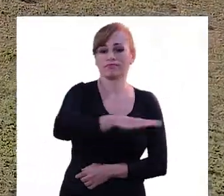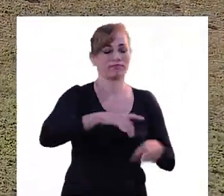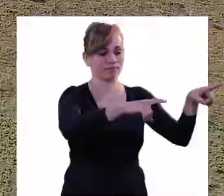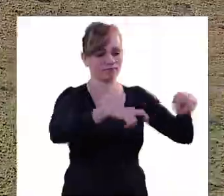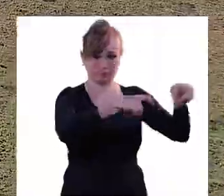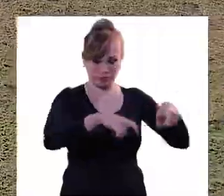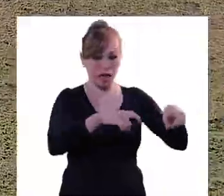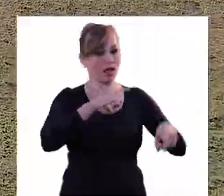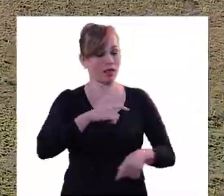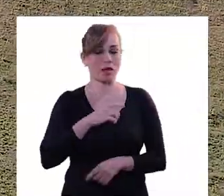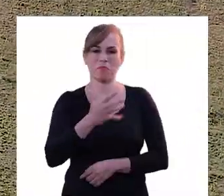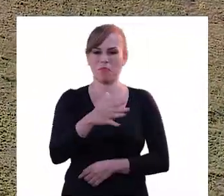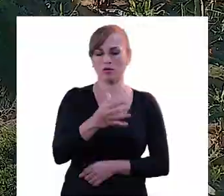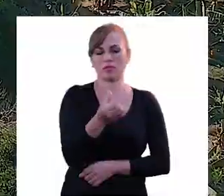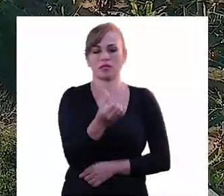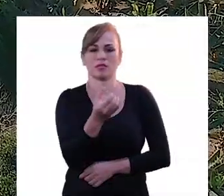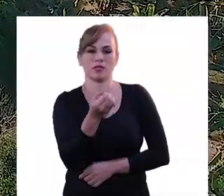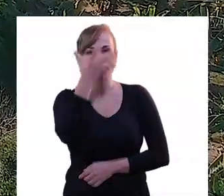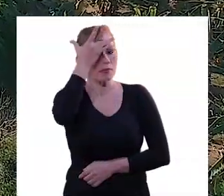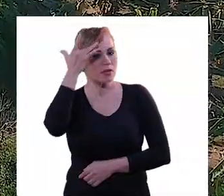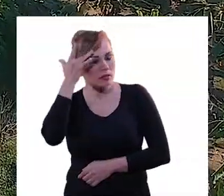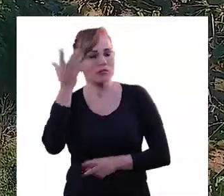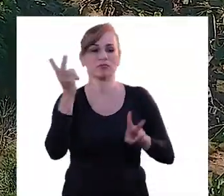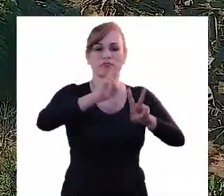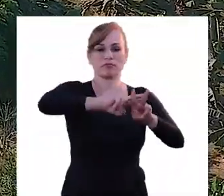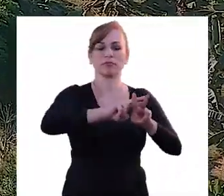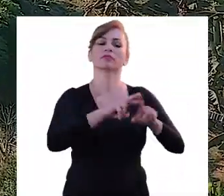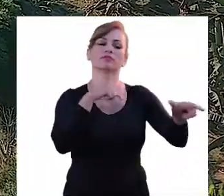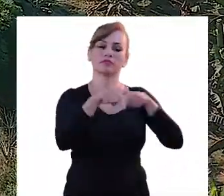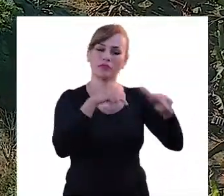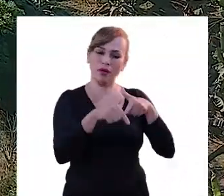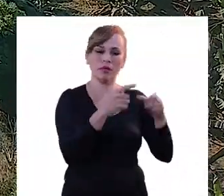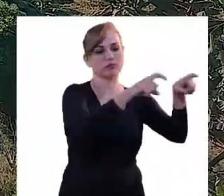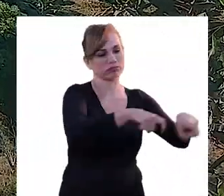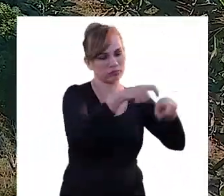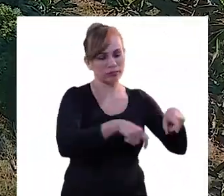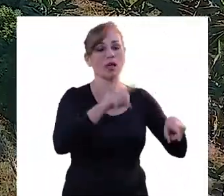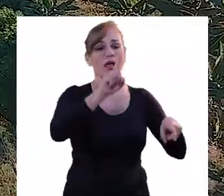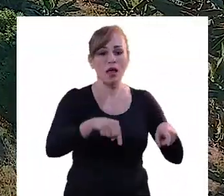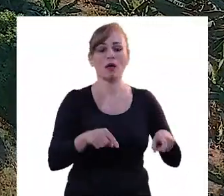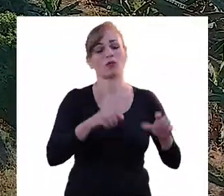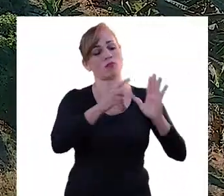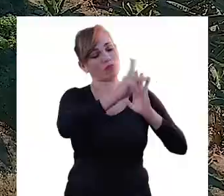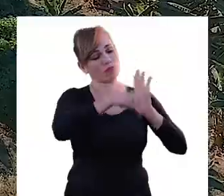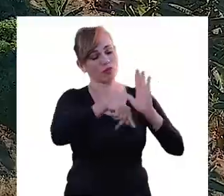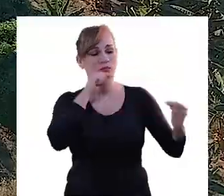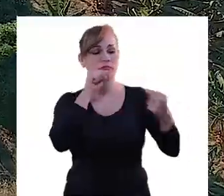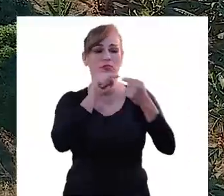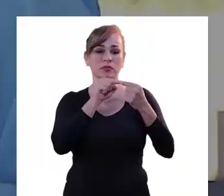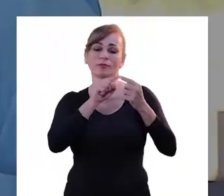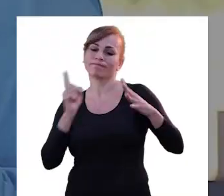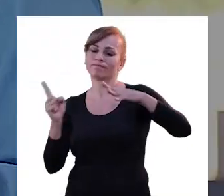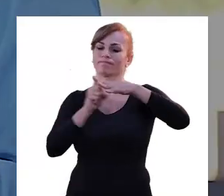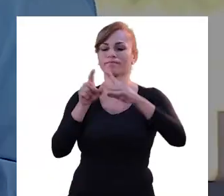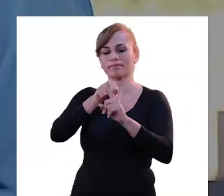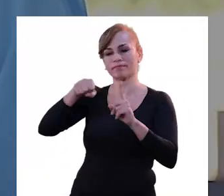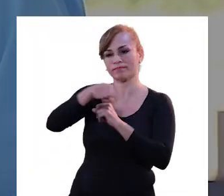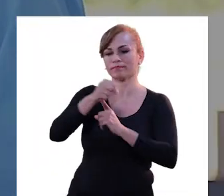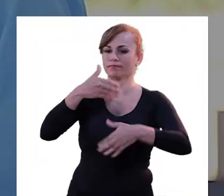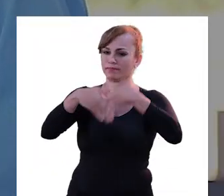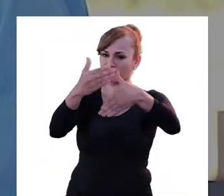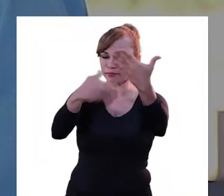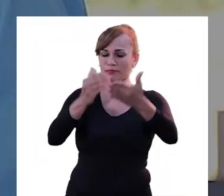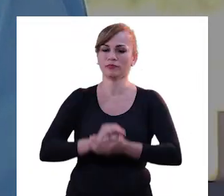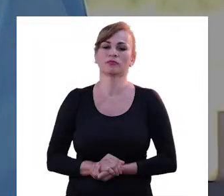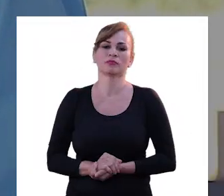menos 60 reeducandos trabalhando nesse cultivo. E assim, é um projeto voltado para a ressocialização. O que se pode